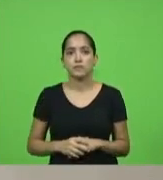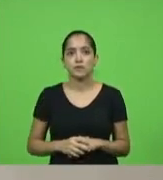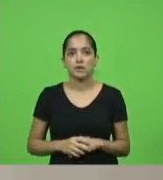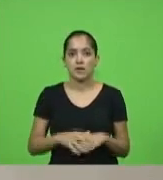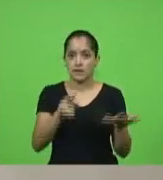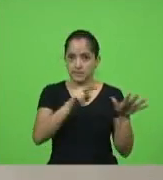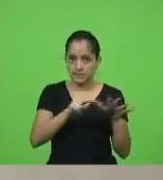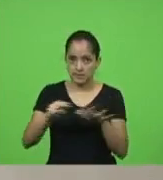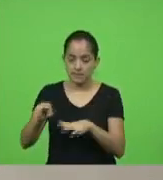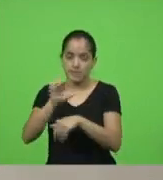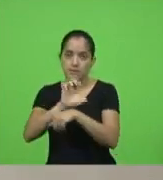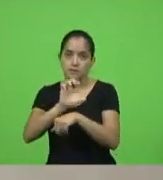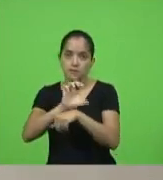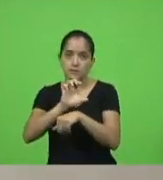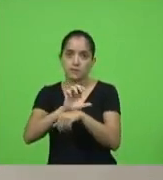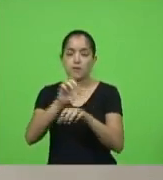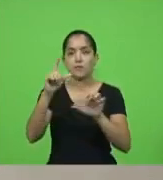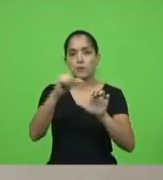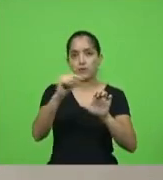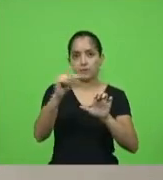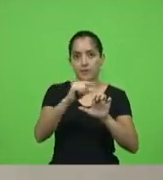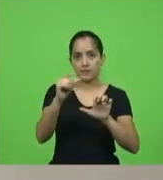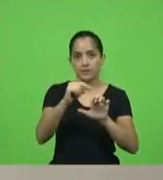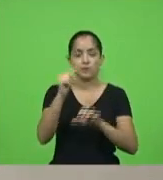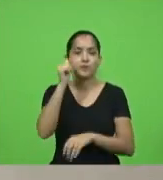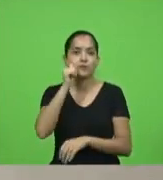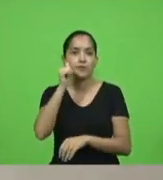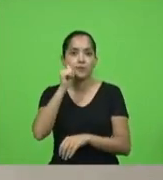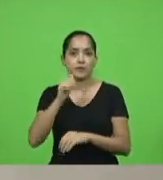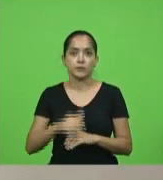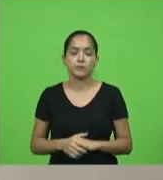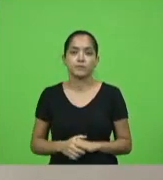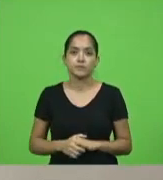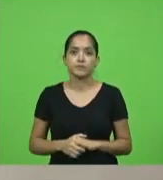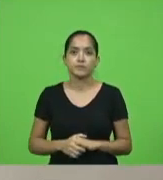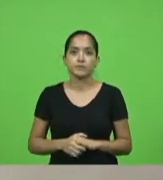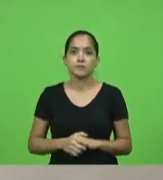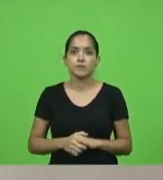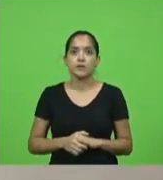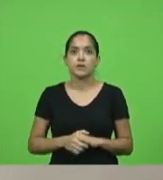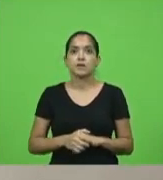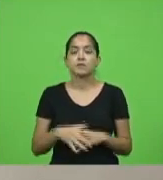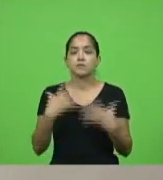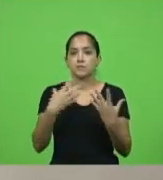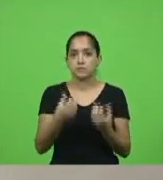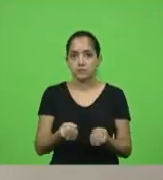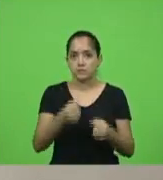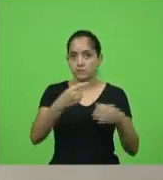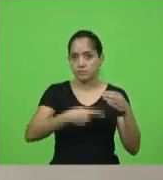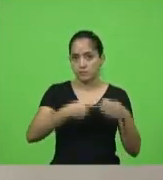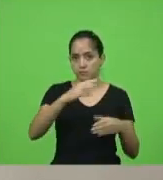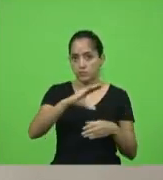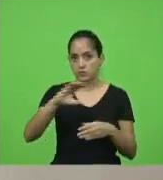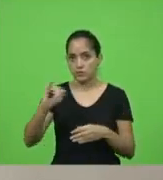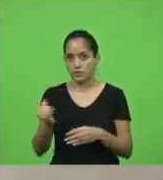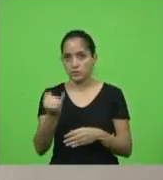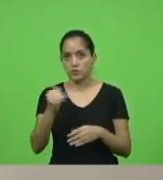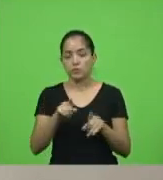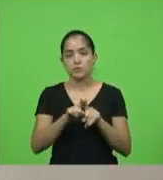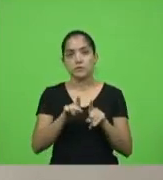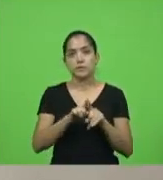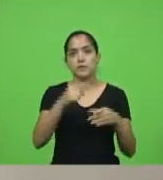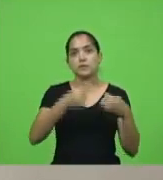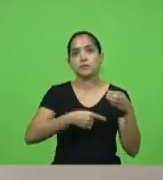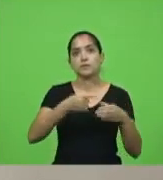semana estadual do empreendedorismo feminino com pareceres favoráveis das comissões de constituição e justiça e comissão